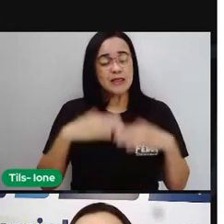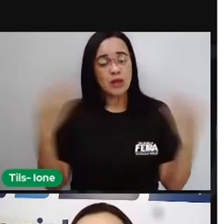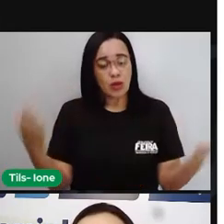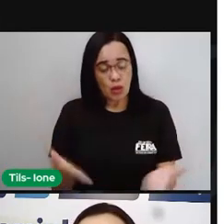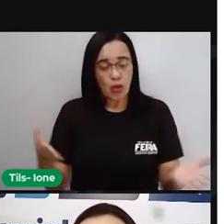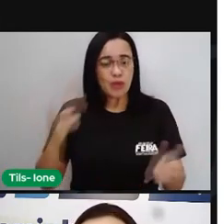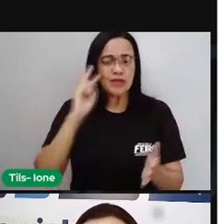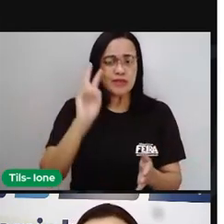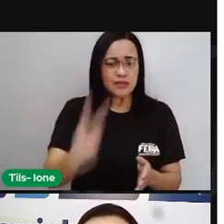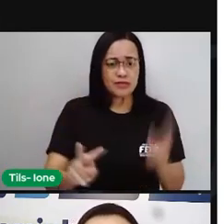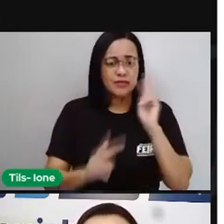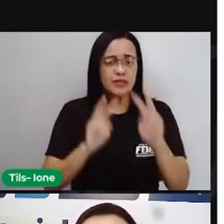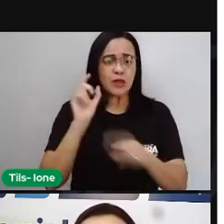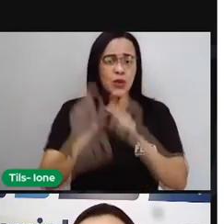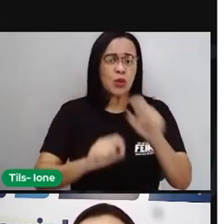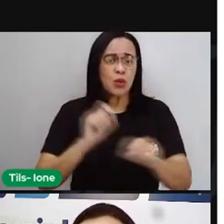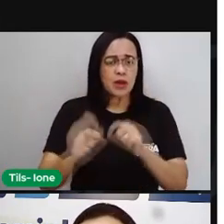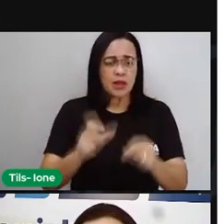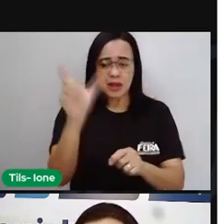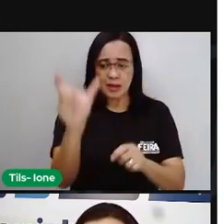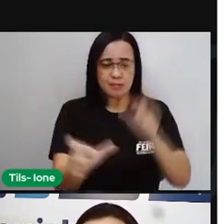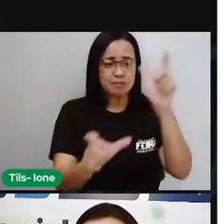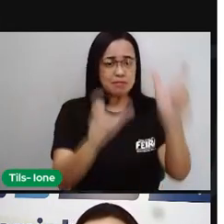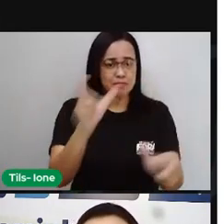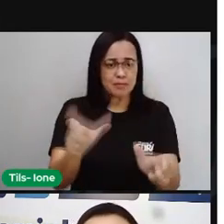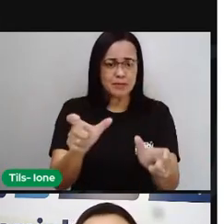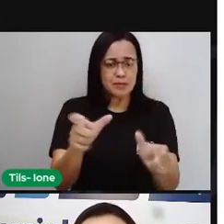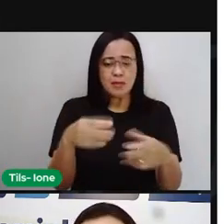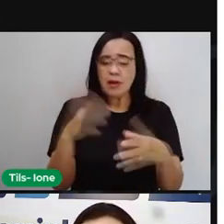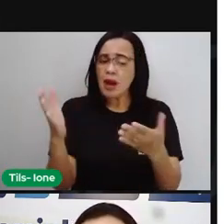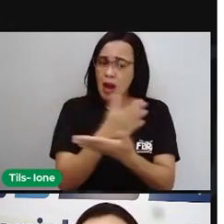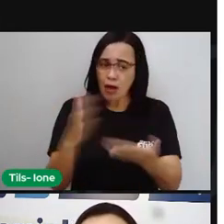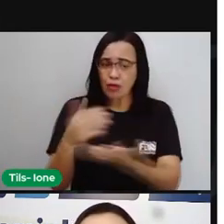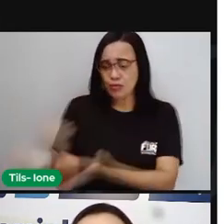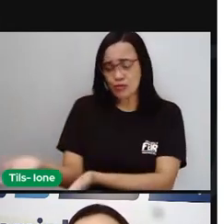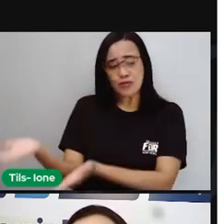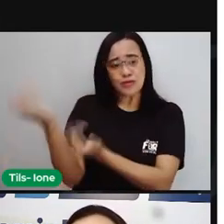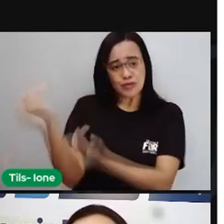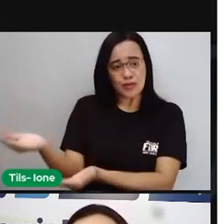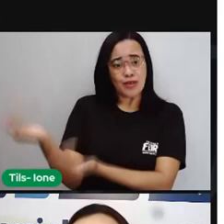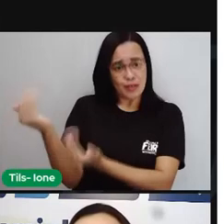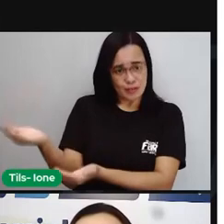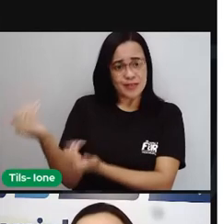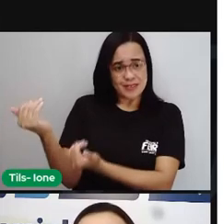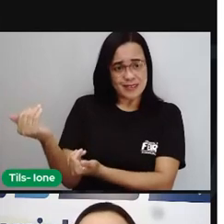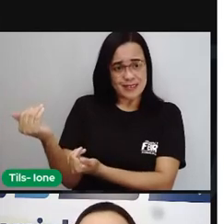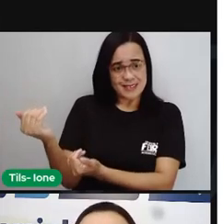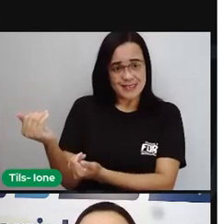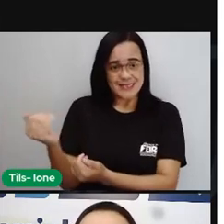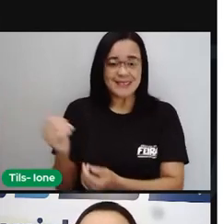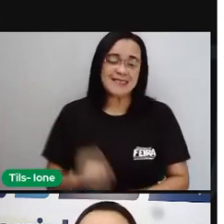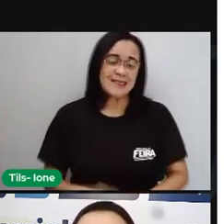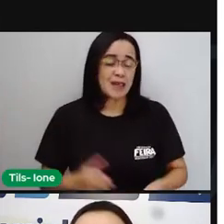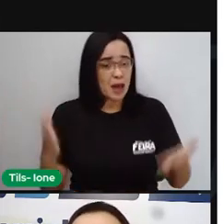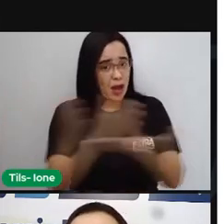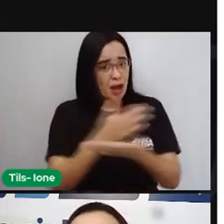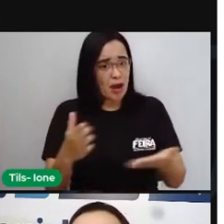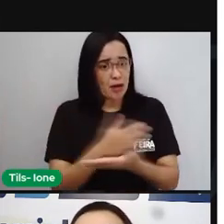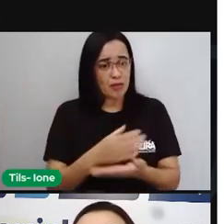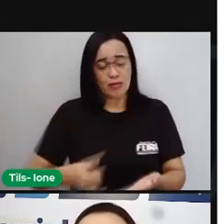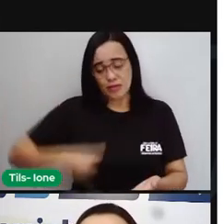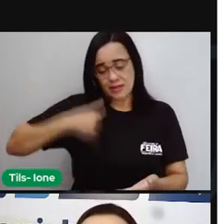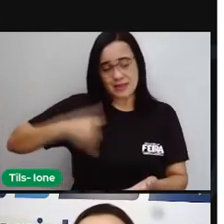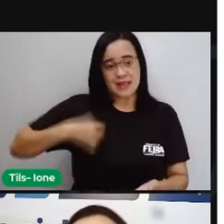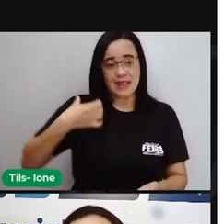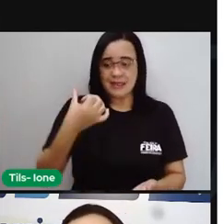antes da idade que é considerada idosa, né? Que é os 60 anos, a gente observa aí que são pessoas com mais